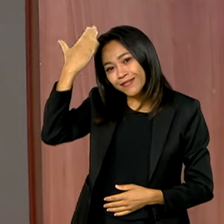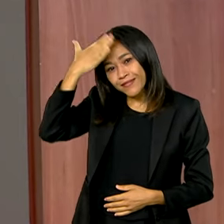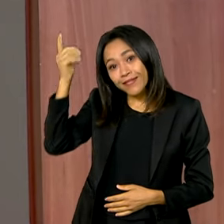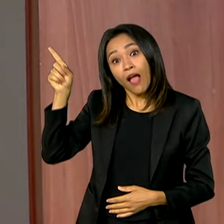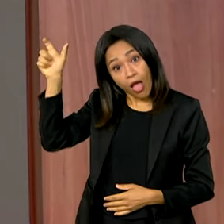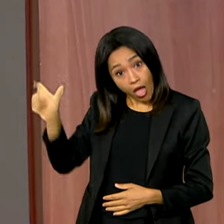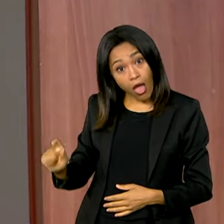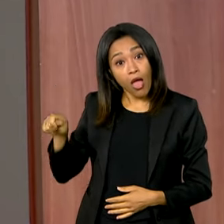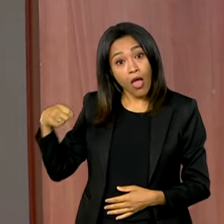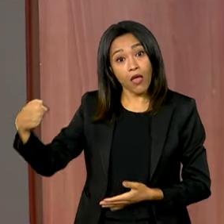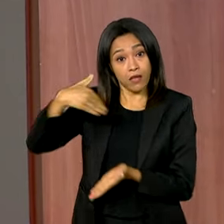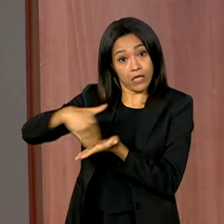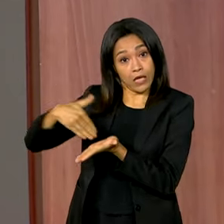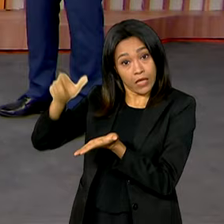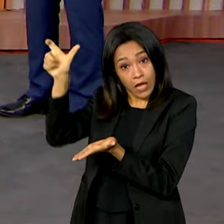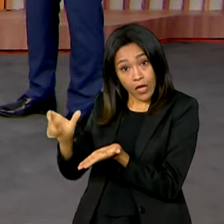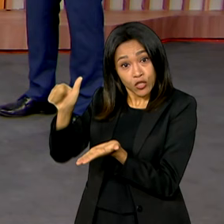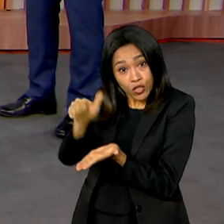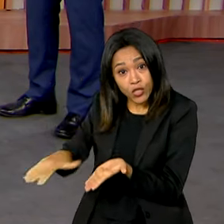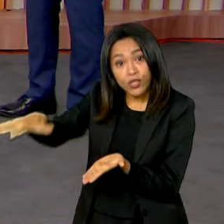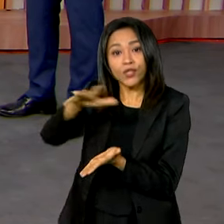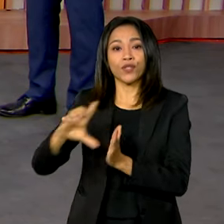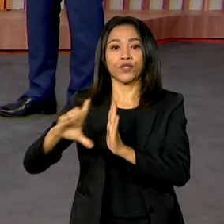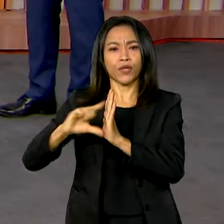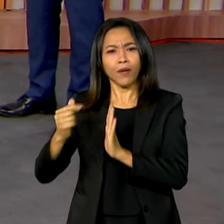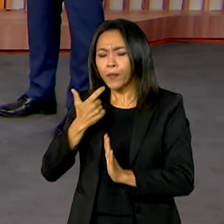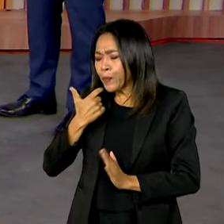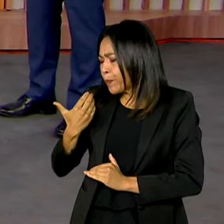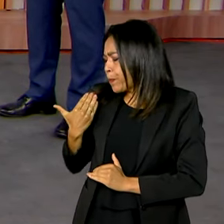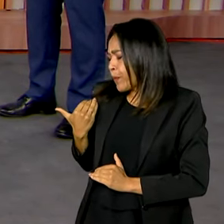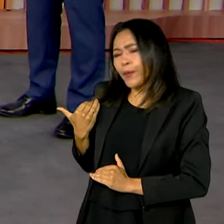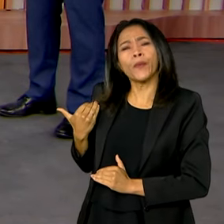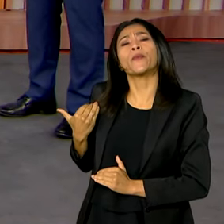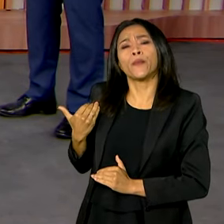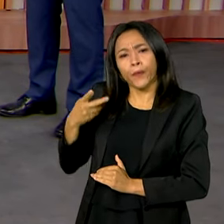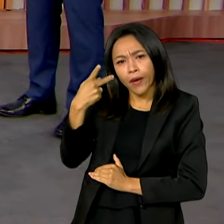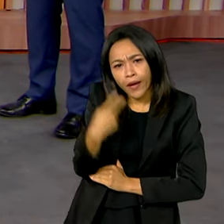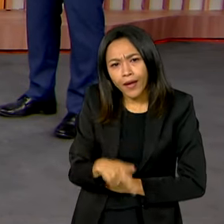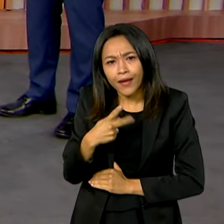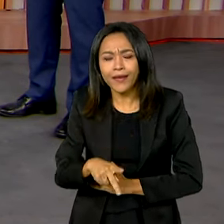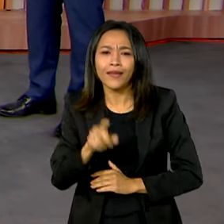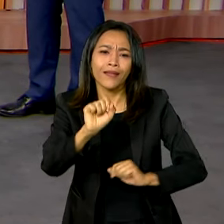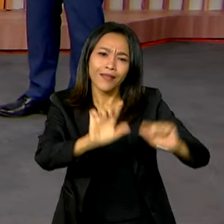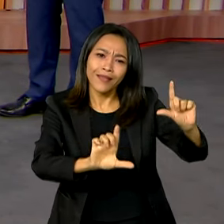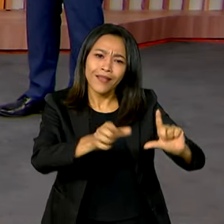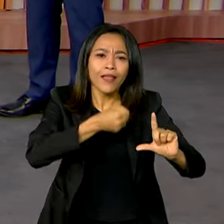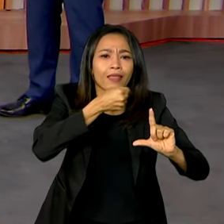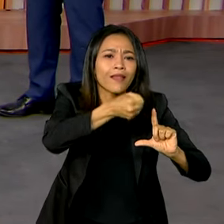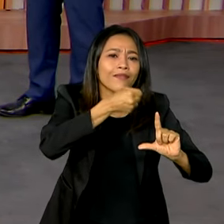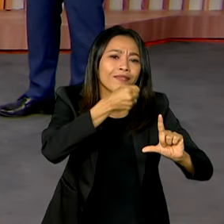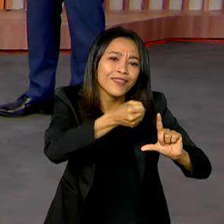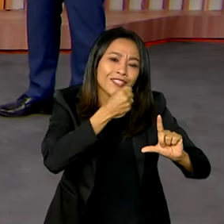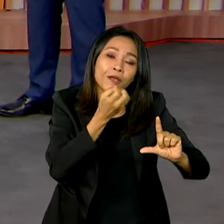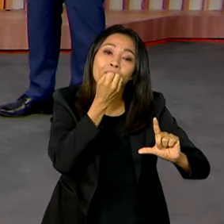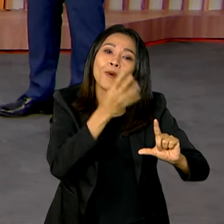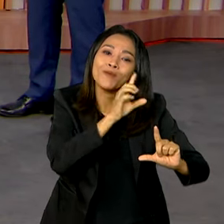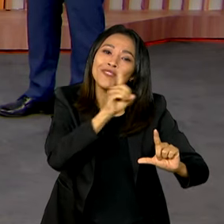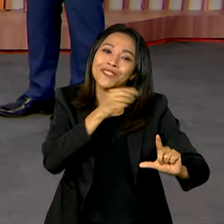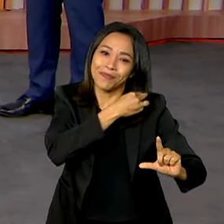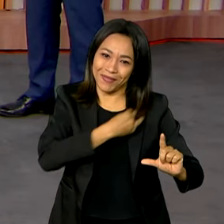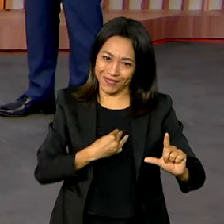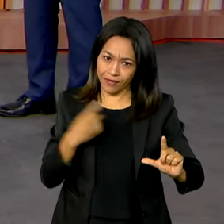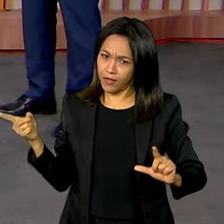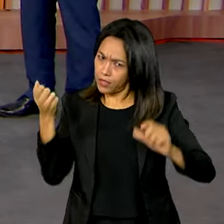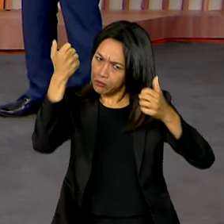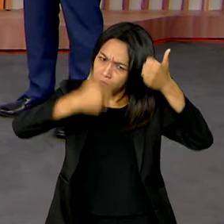-Geral da Presidência da República, que participou agora há pouco aqui no canal GOV do programa Bom Dia, Ministro. Ele